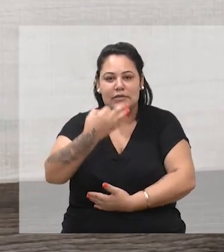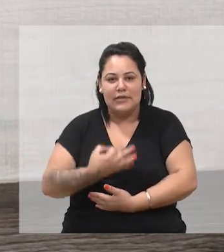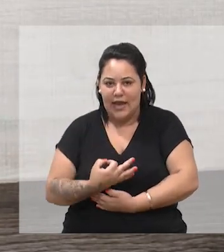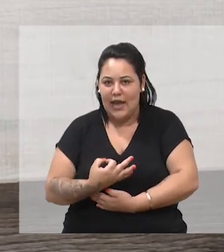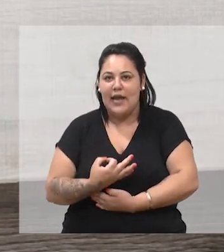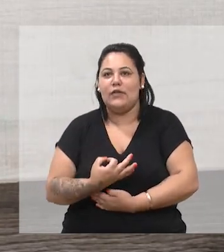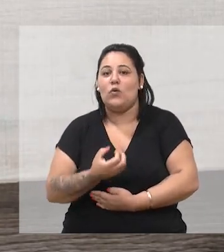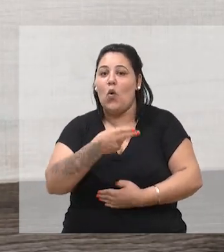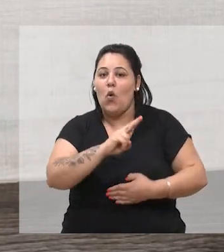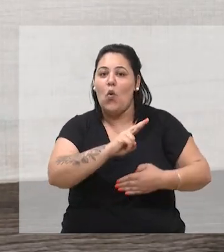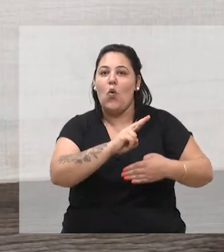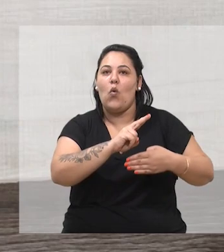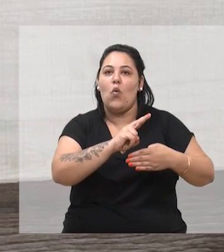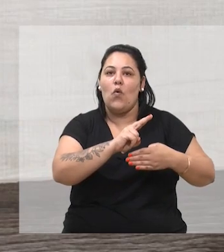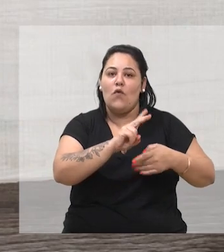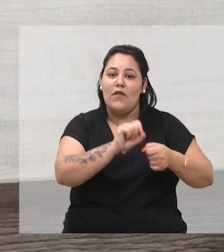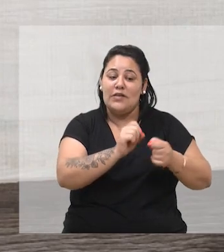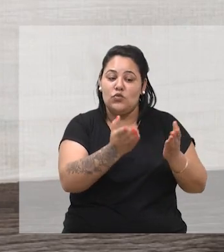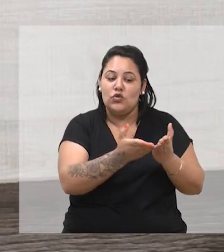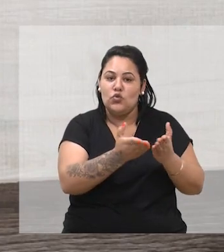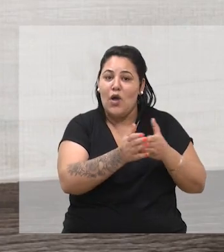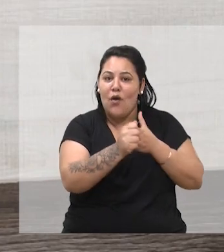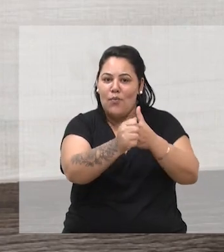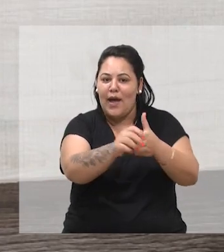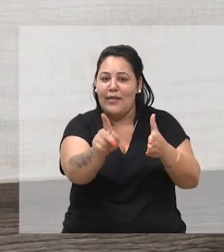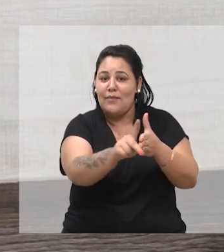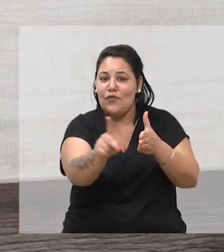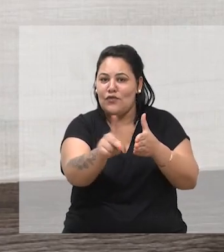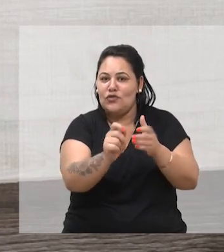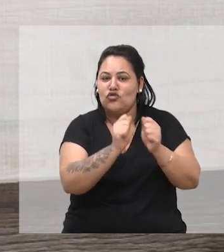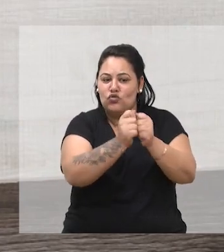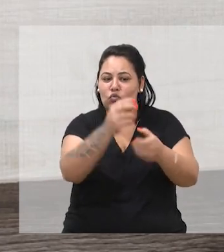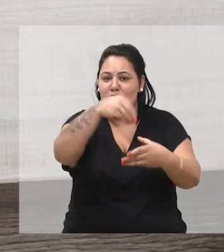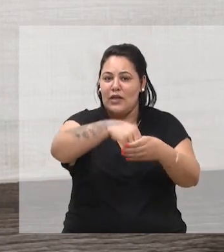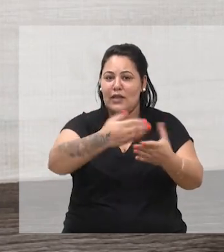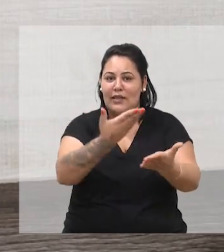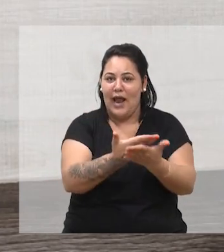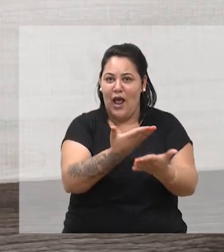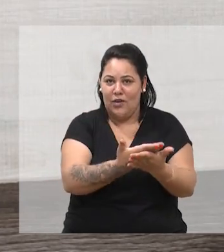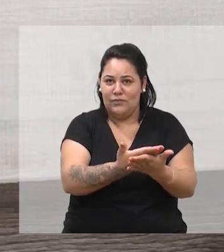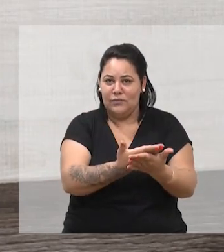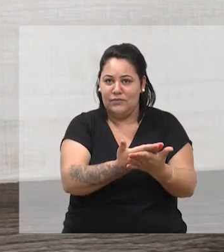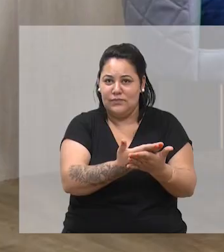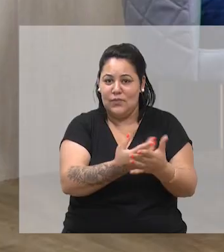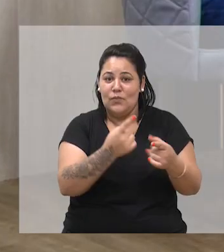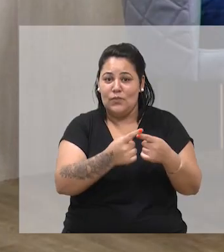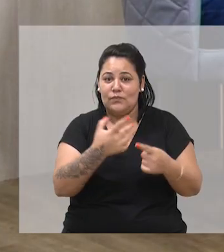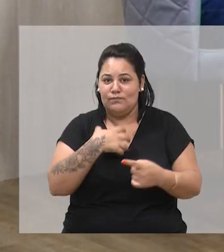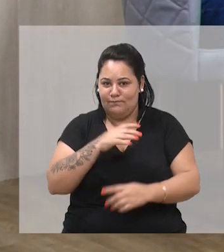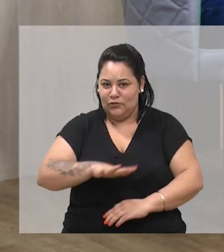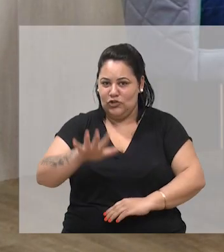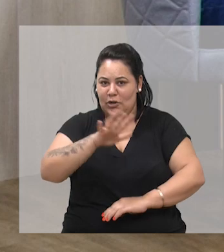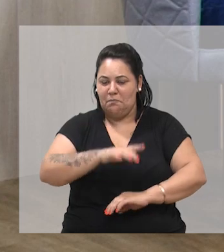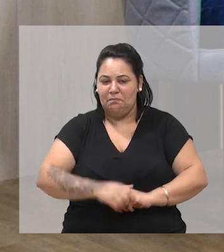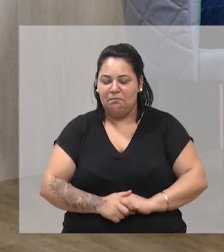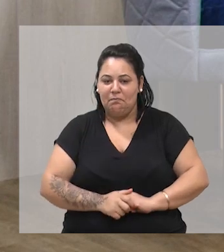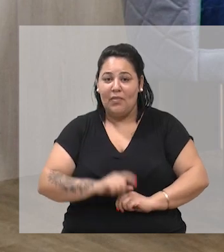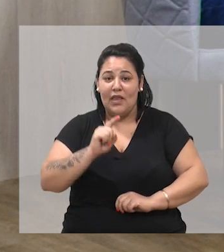determinar, eu vou orientar uma inteligência a fazer algo para mim se me falta o recurso de Exato,